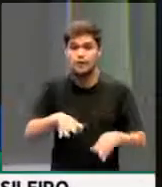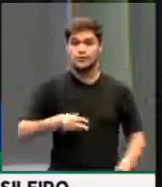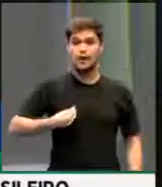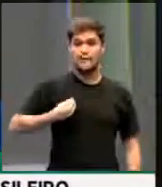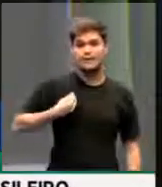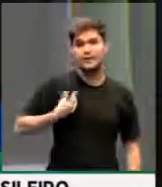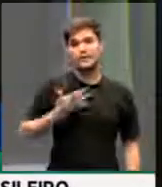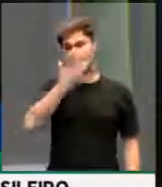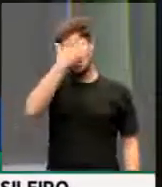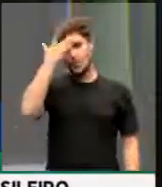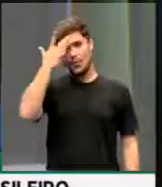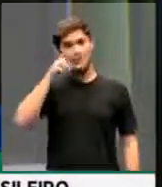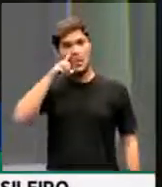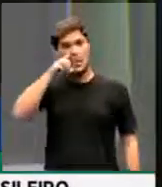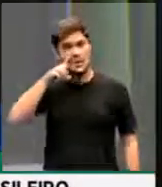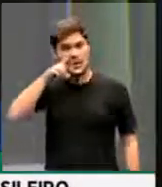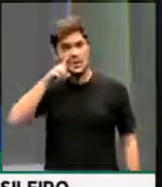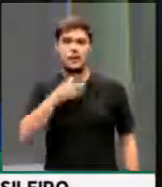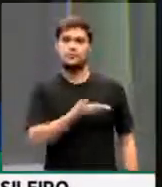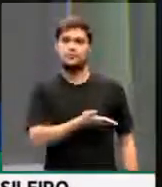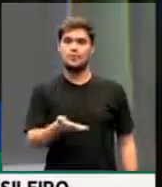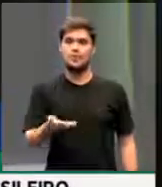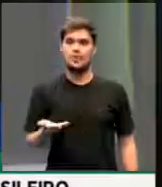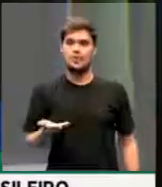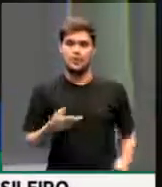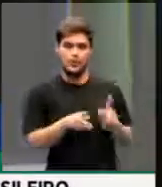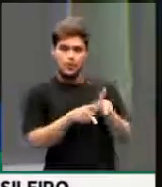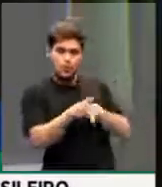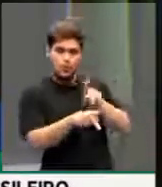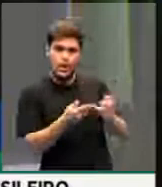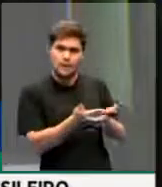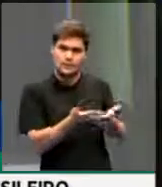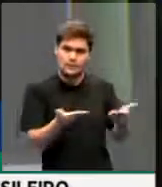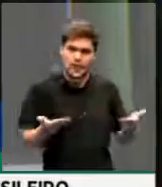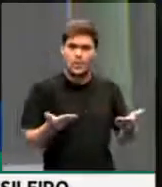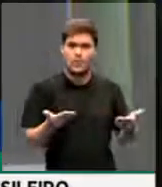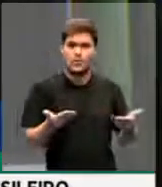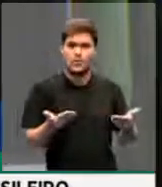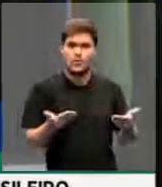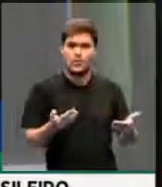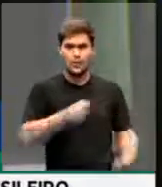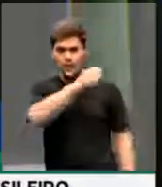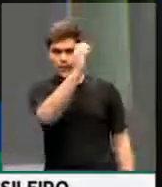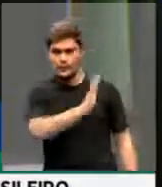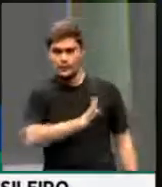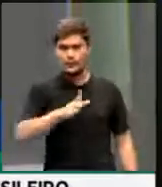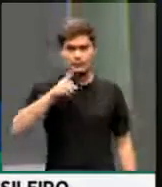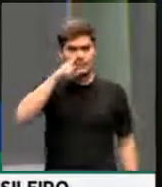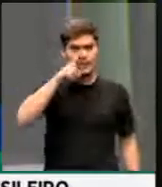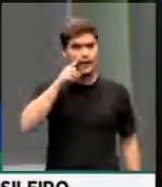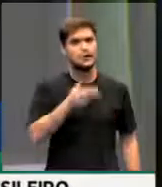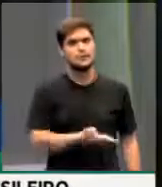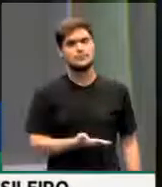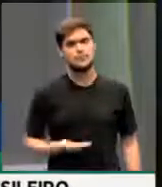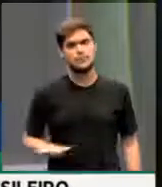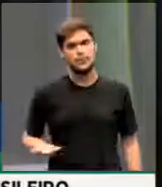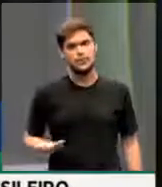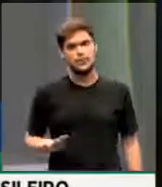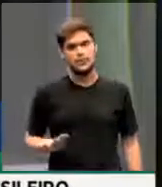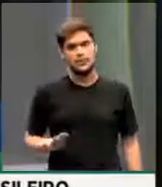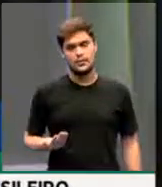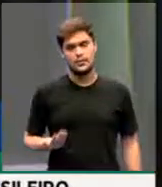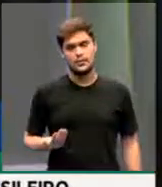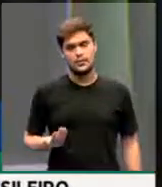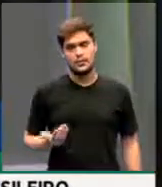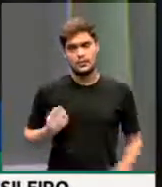risco. É a vida das pessoas. É a vida do povo brasileiro que está em jogo. Será que não